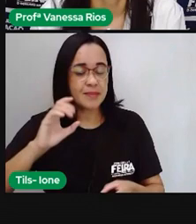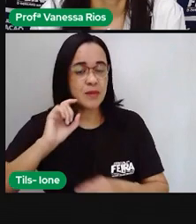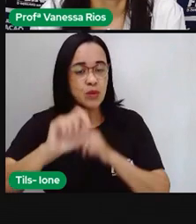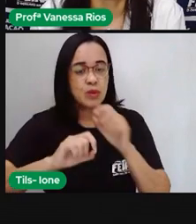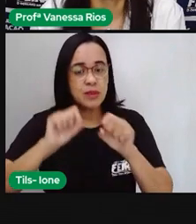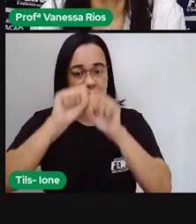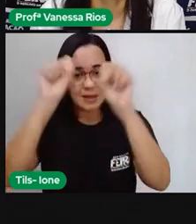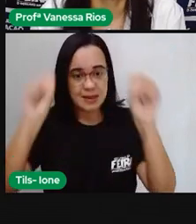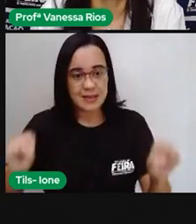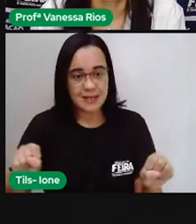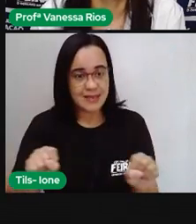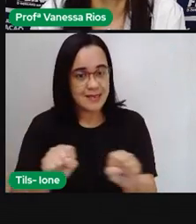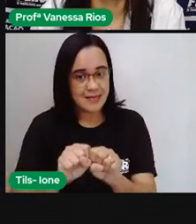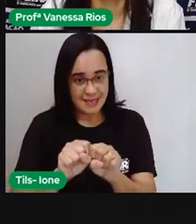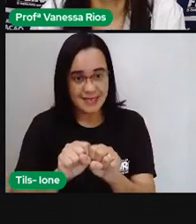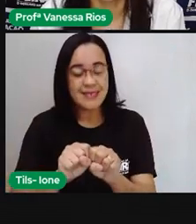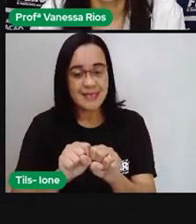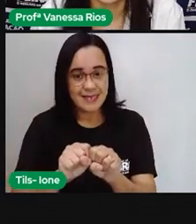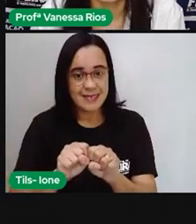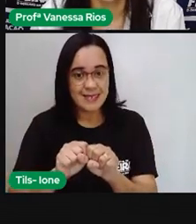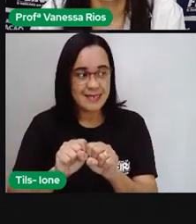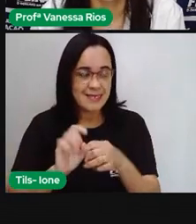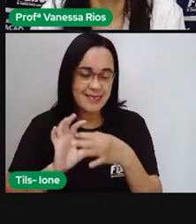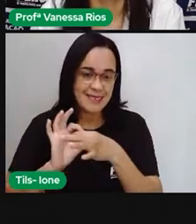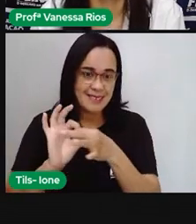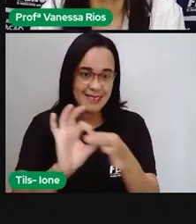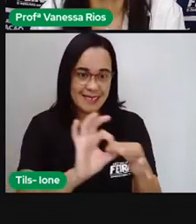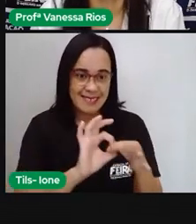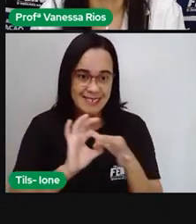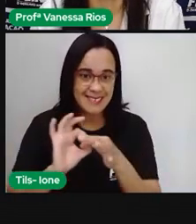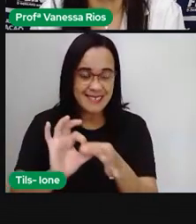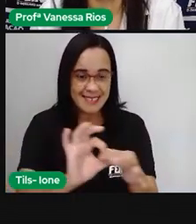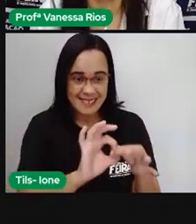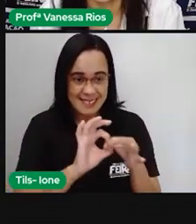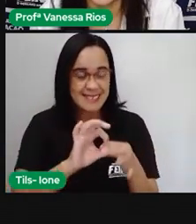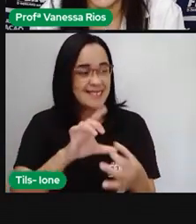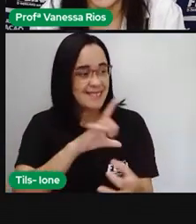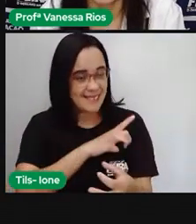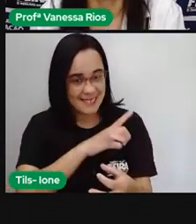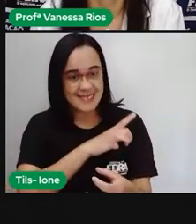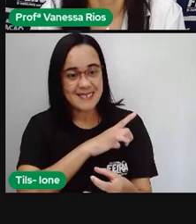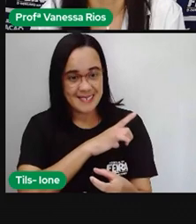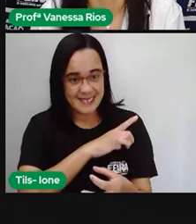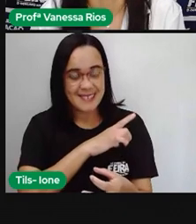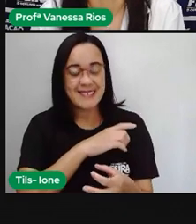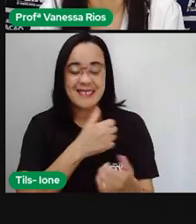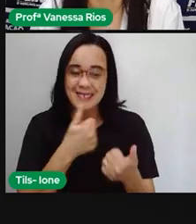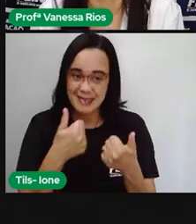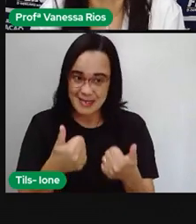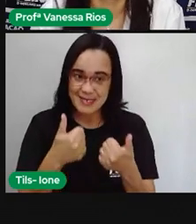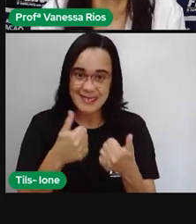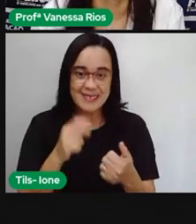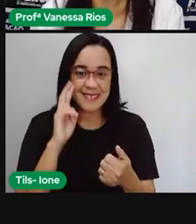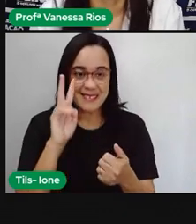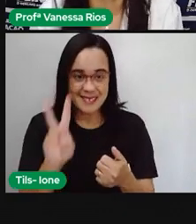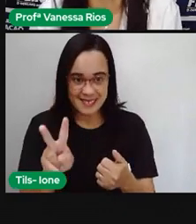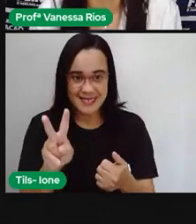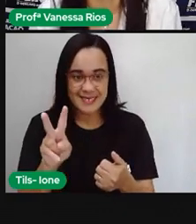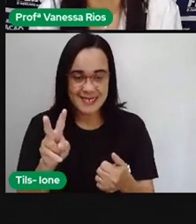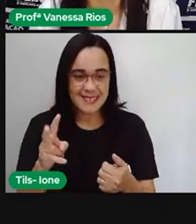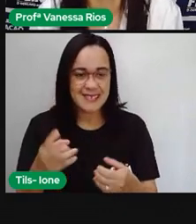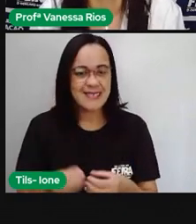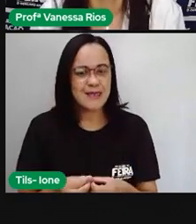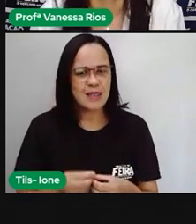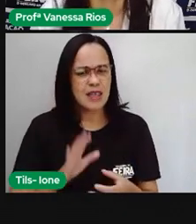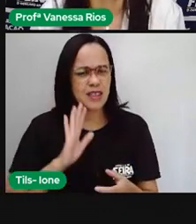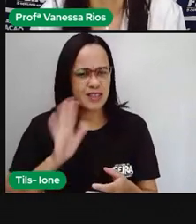sobre, olha só o tema, os sistemas são integrados. Hum, olhem só, a gente